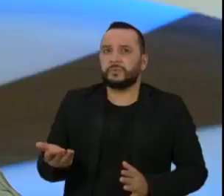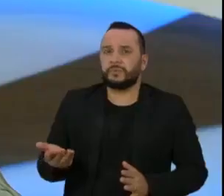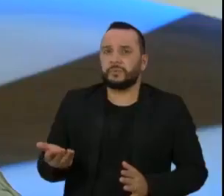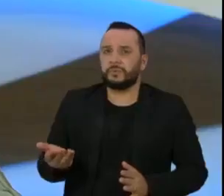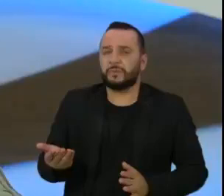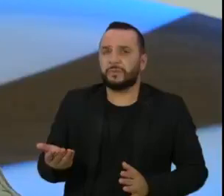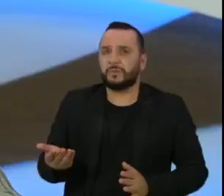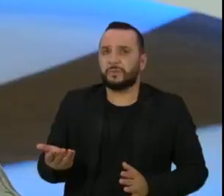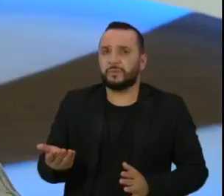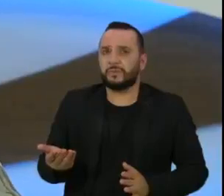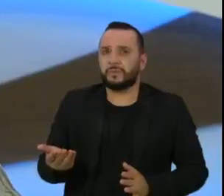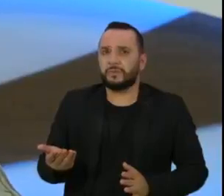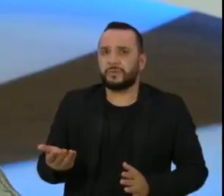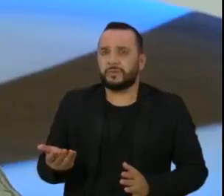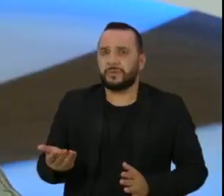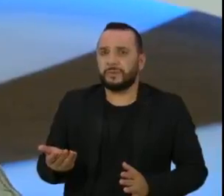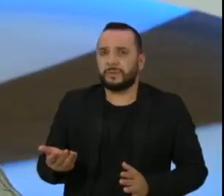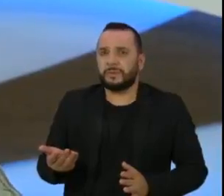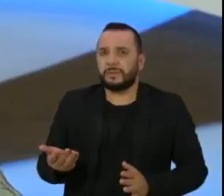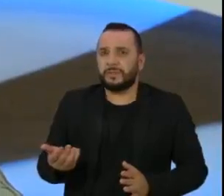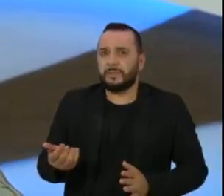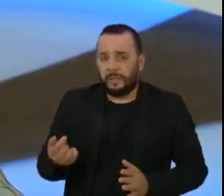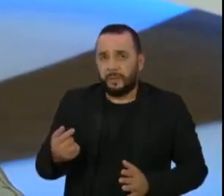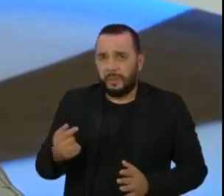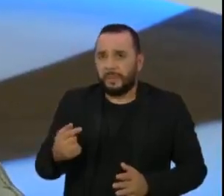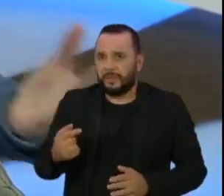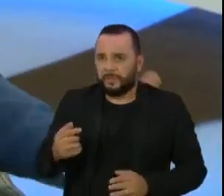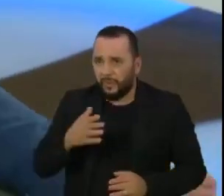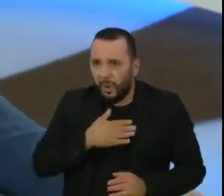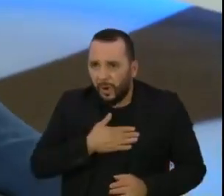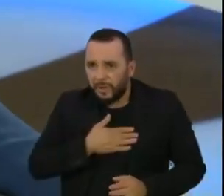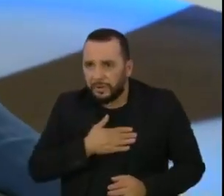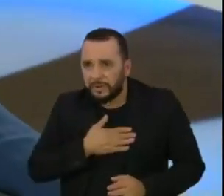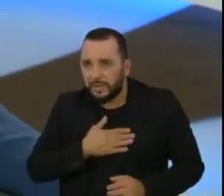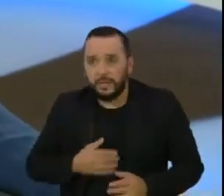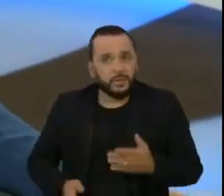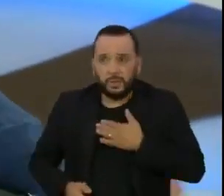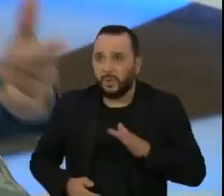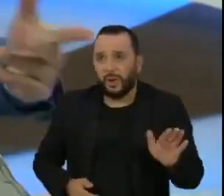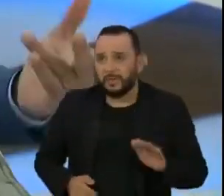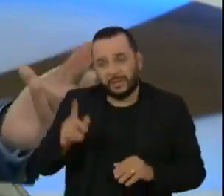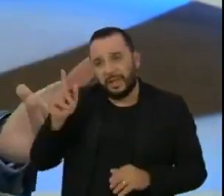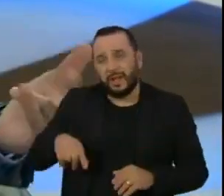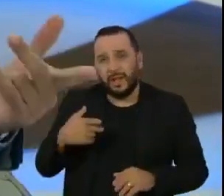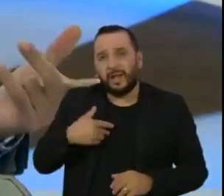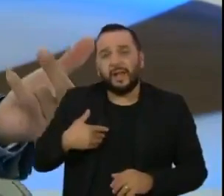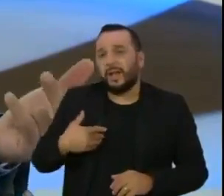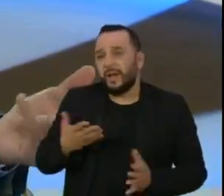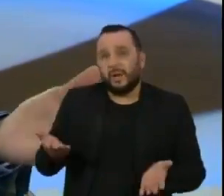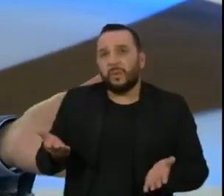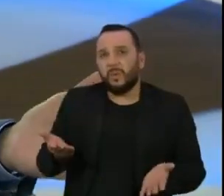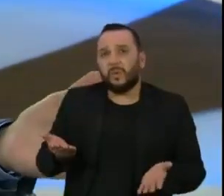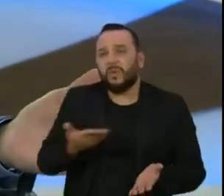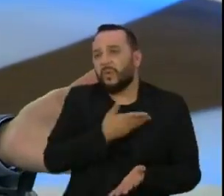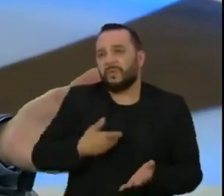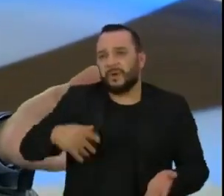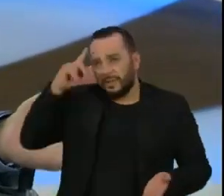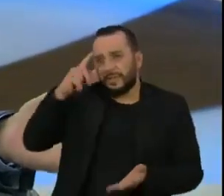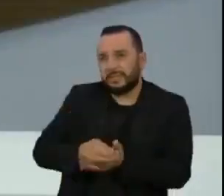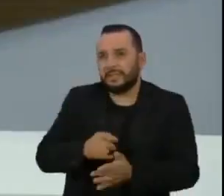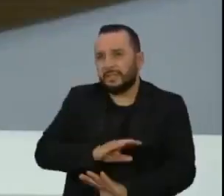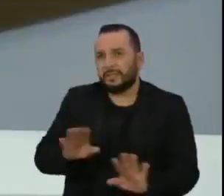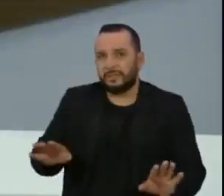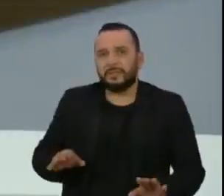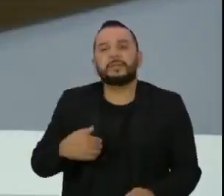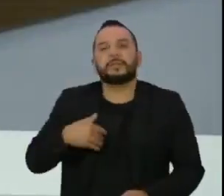gostemos ou não, isso está com o Estado. É o Estado que determina. Eu entendi